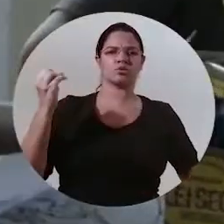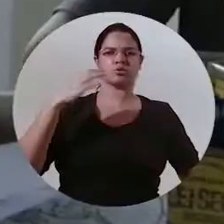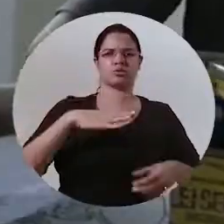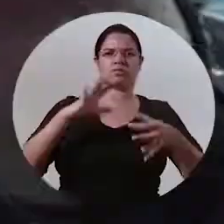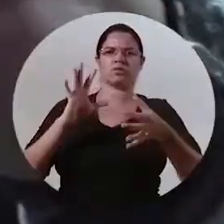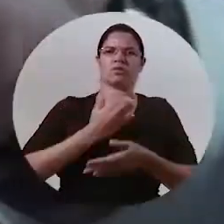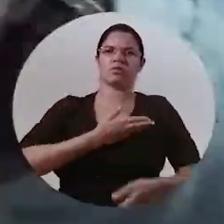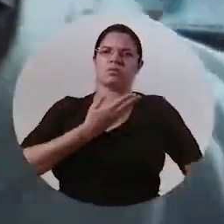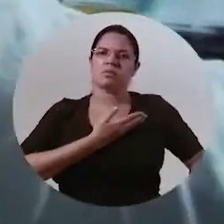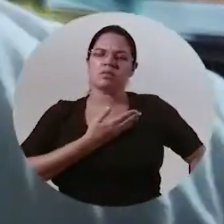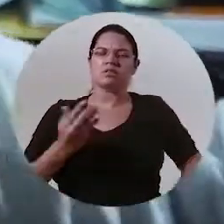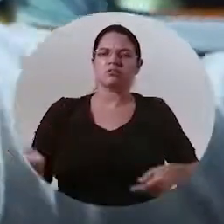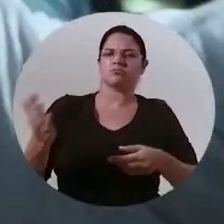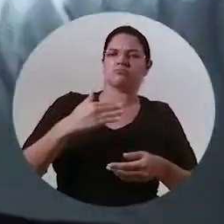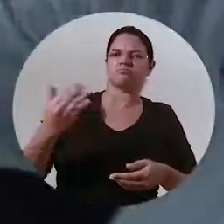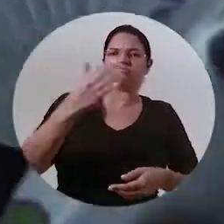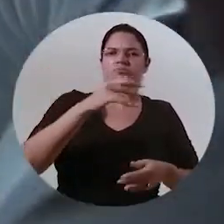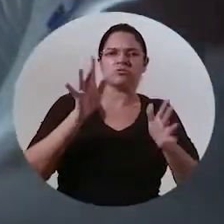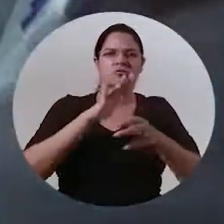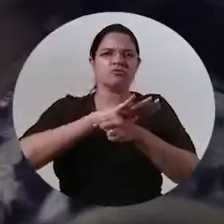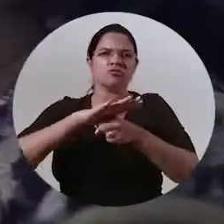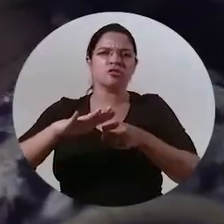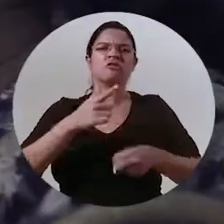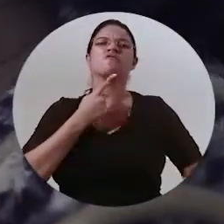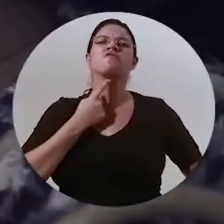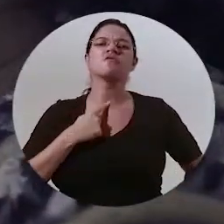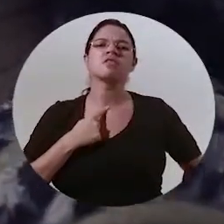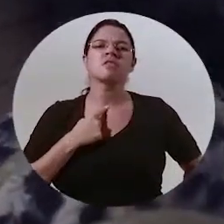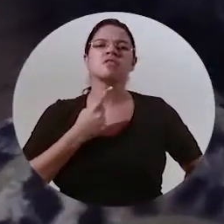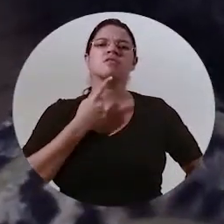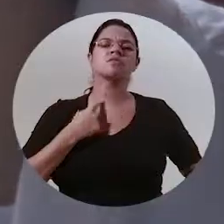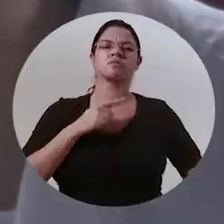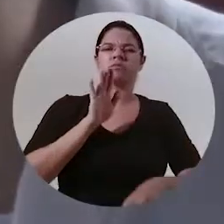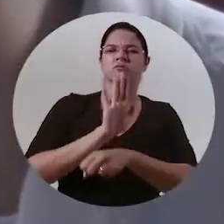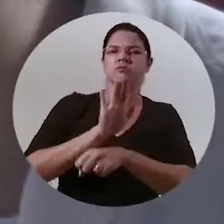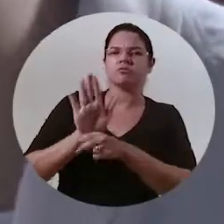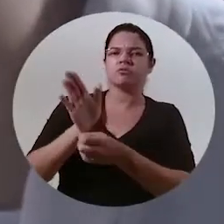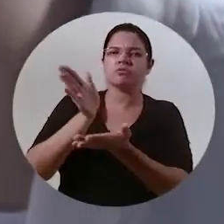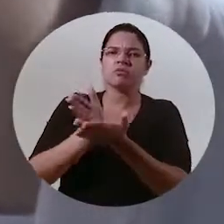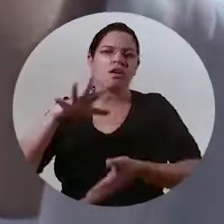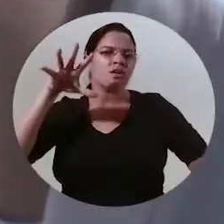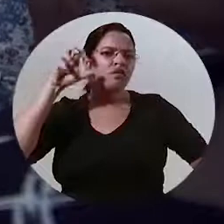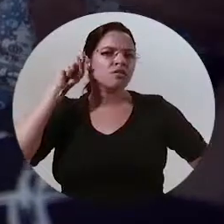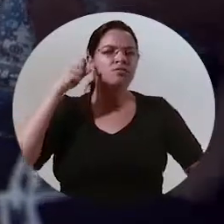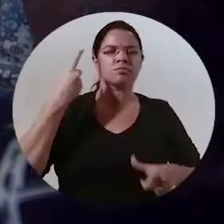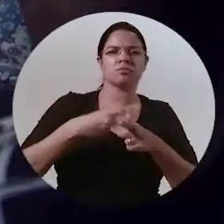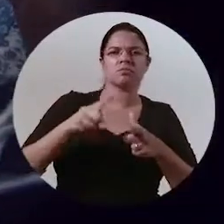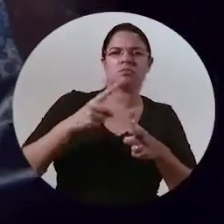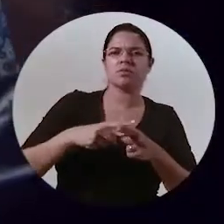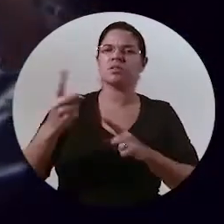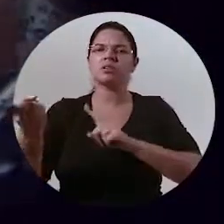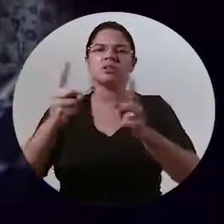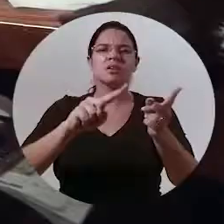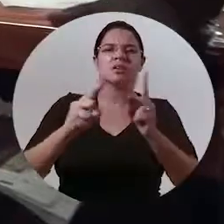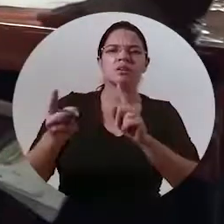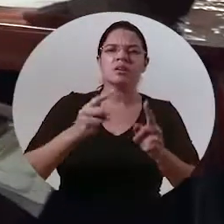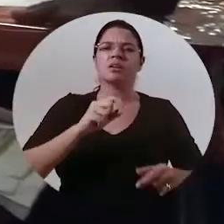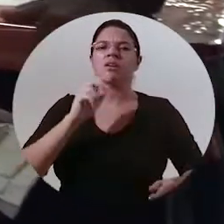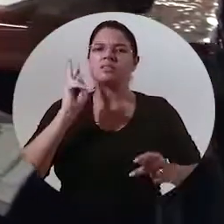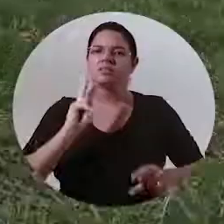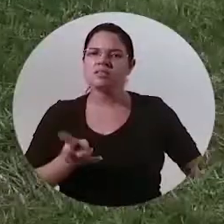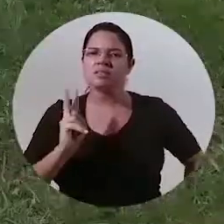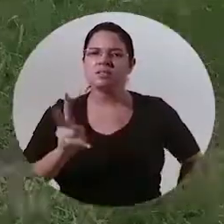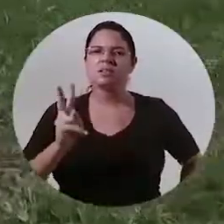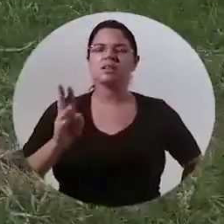tem ganhado novos parceiros Gente que chega cheia de vontade Vontade de compartilhar ouvir um problema aqui